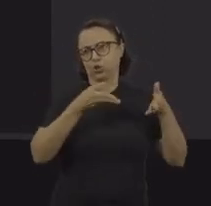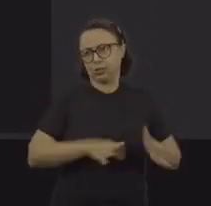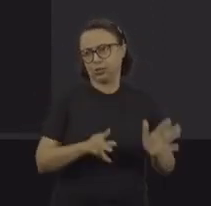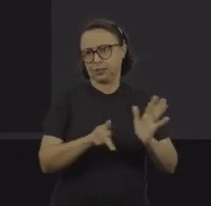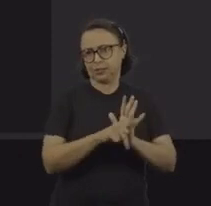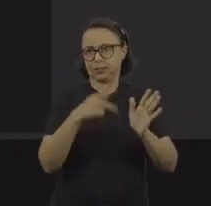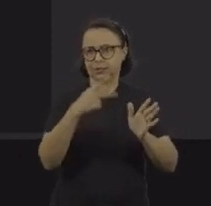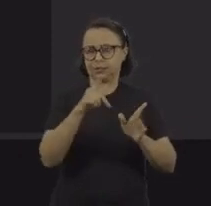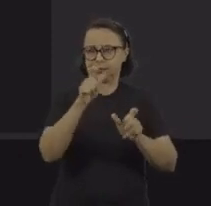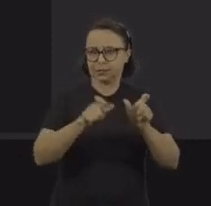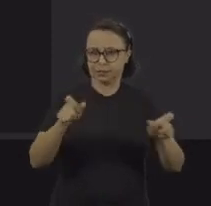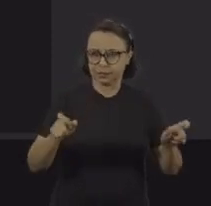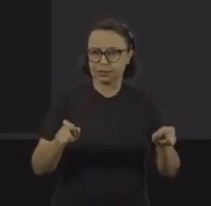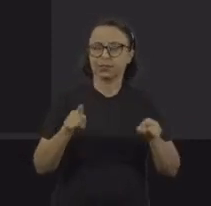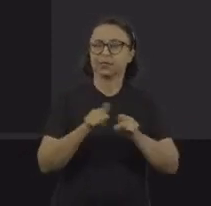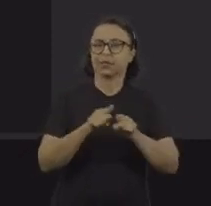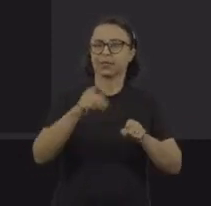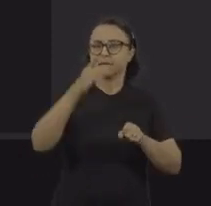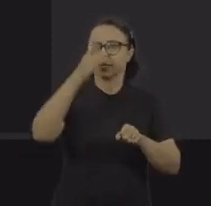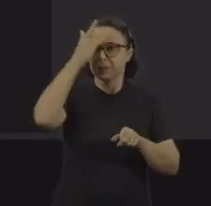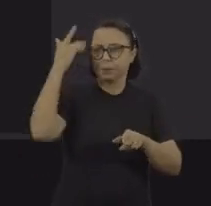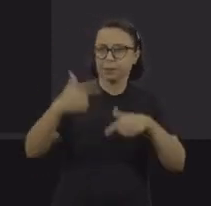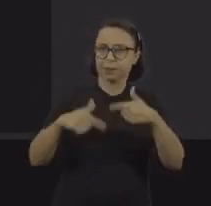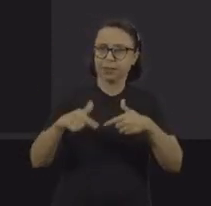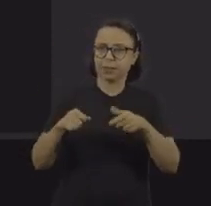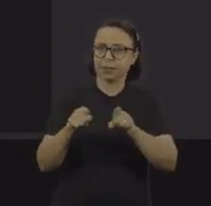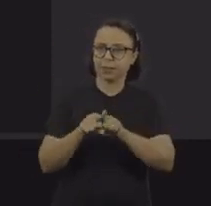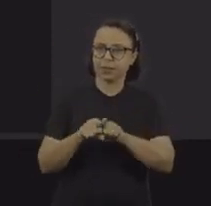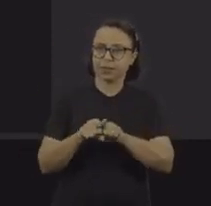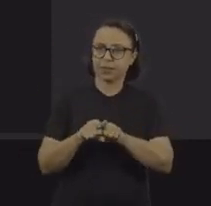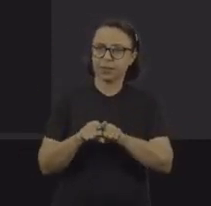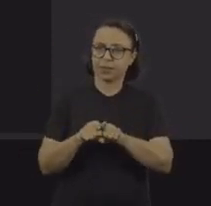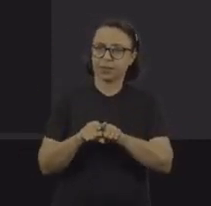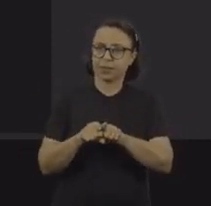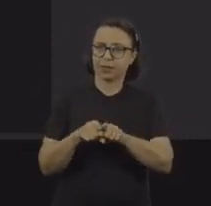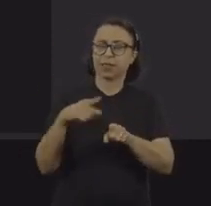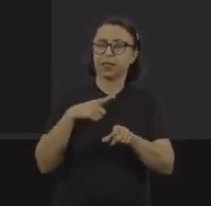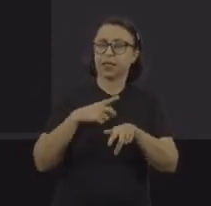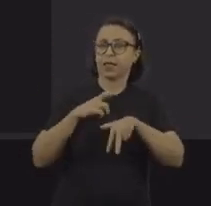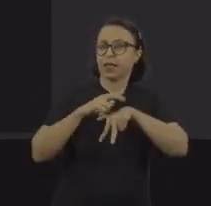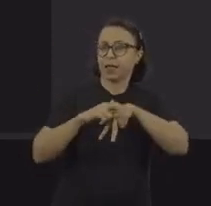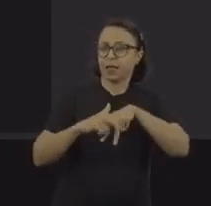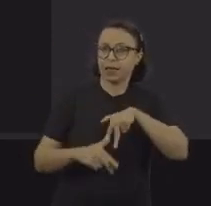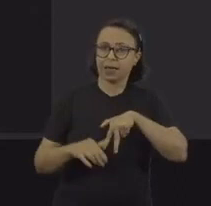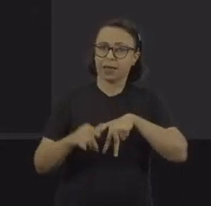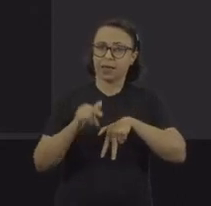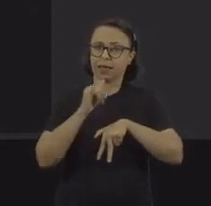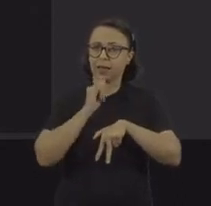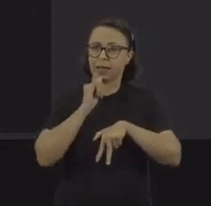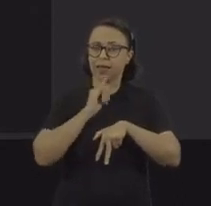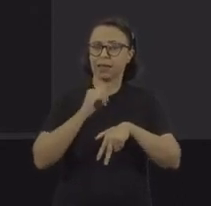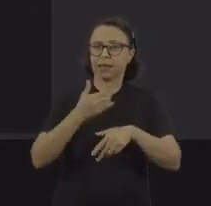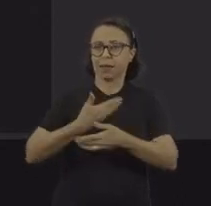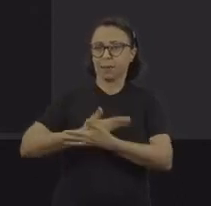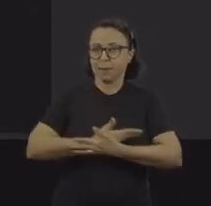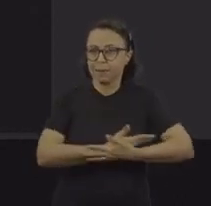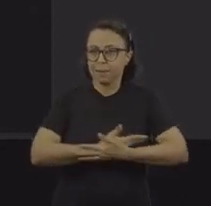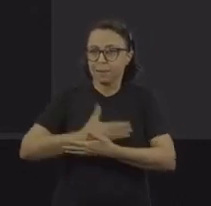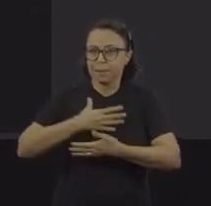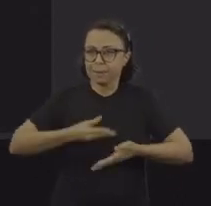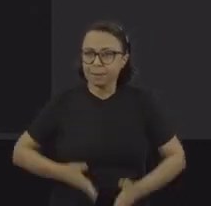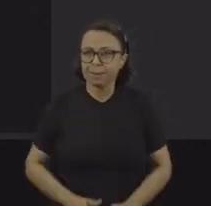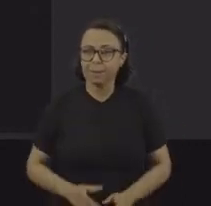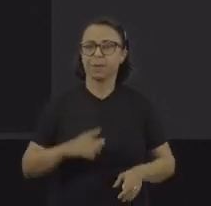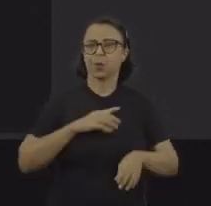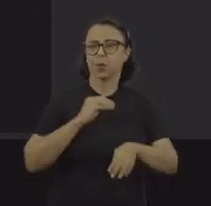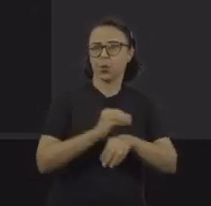setorais tem que ser pensada para tratar a questão das mulheres, para atender questões de gênero, que se referem, por exemplo, à maternidade, violação doméstica, à